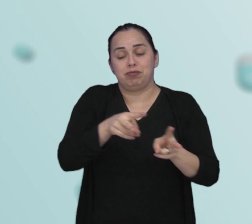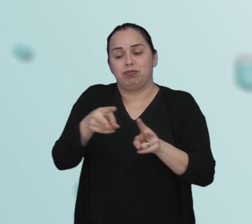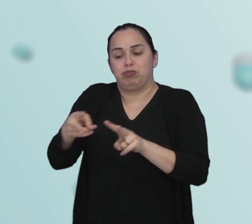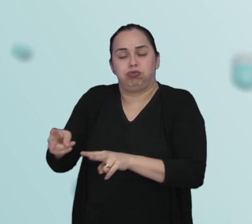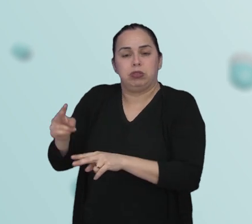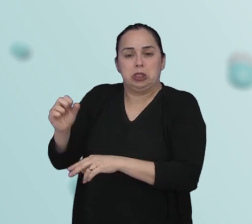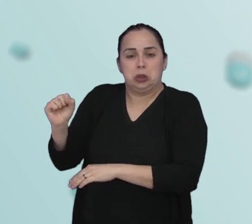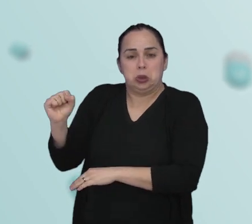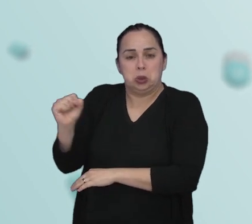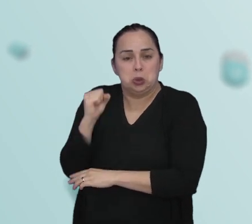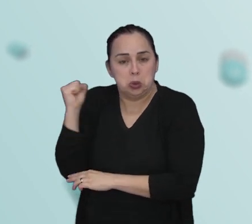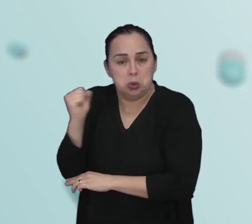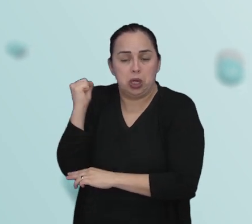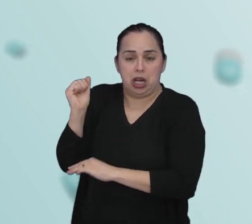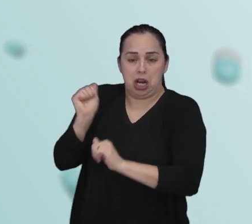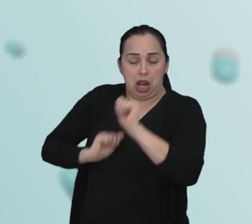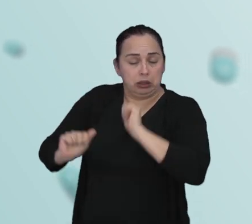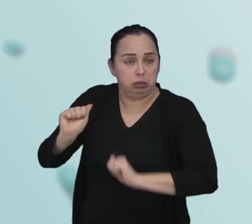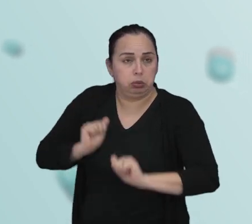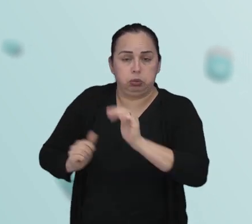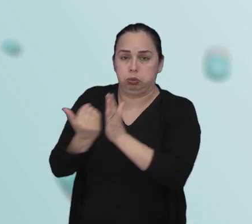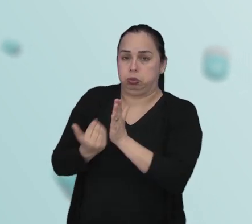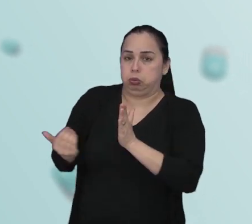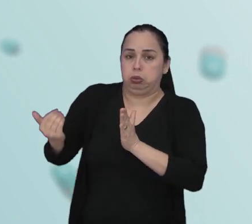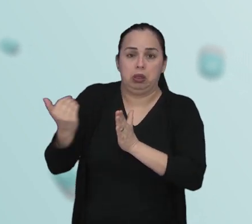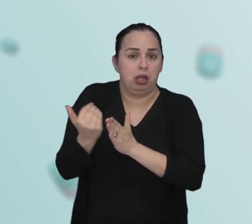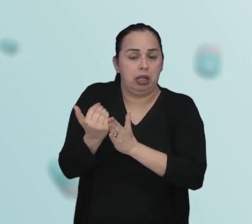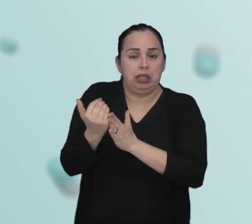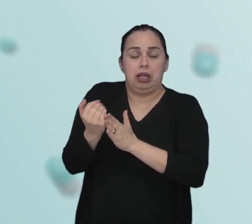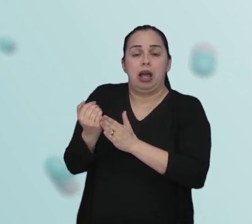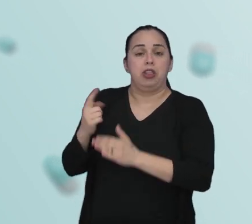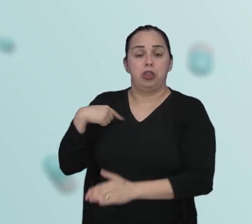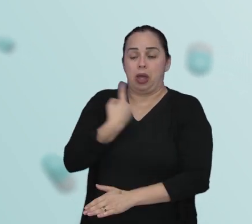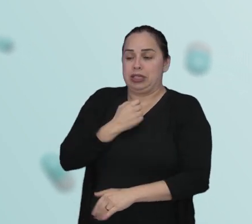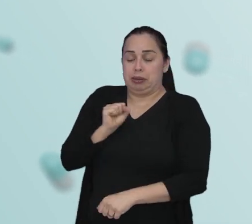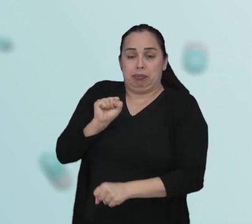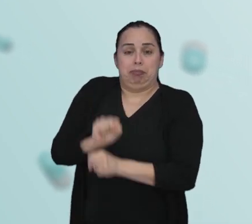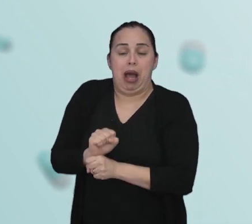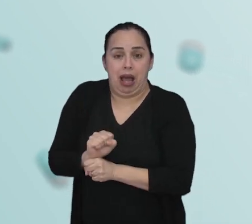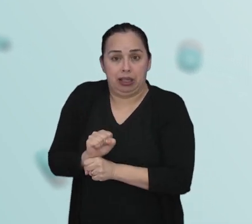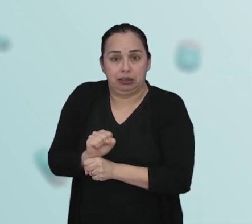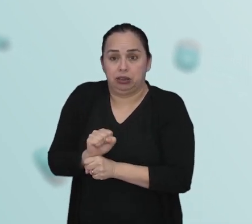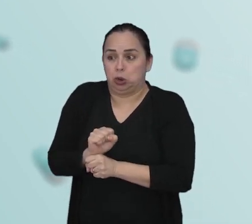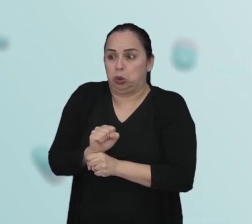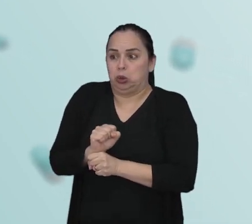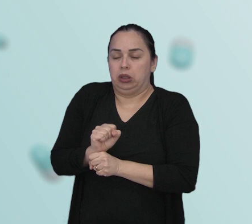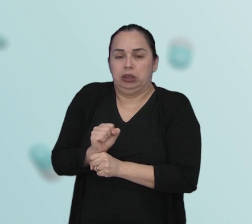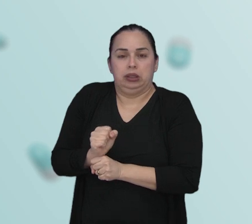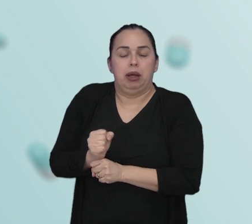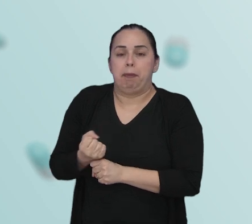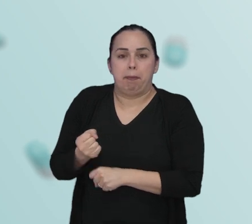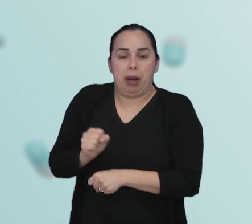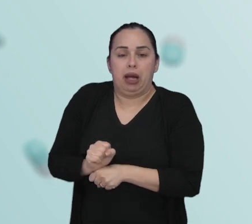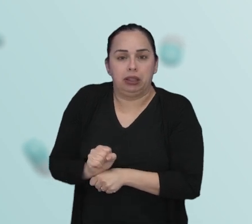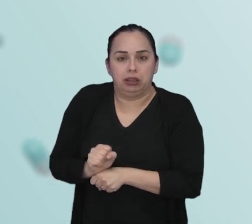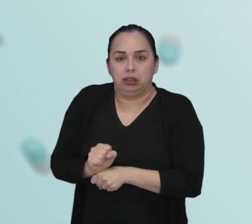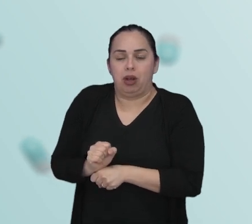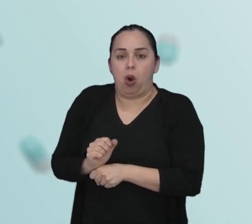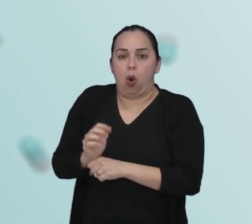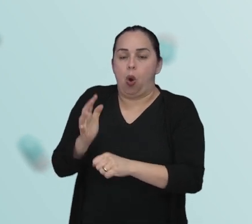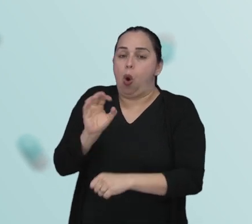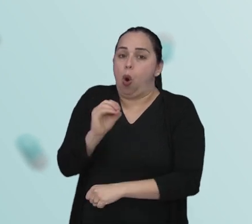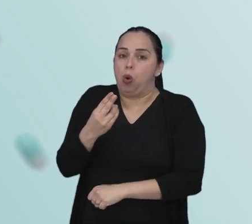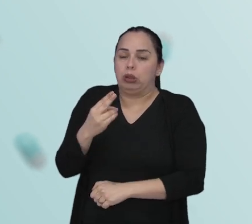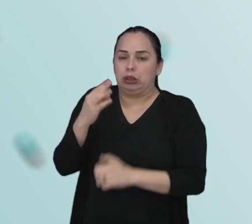torna um nível mais elevado, onde a gente congela, onde a gente não consegue se preparar para aquilo que vai acontecer, ou a nossa